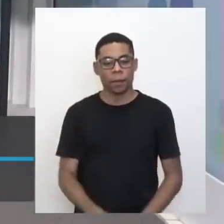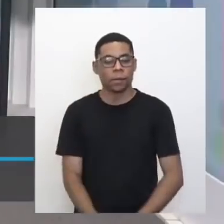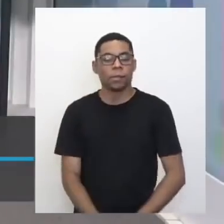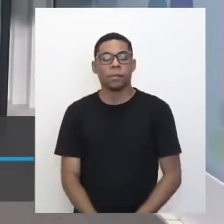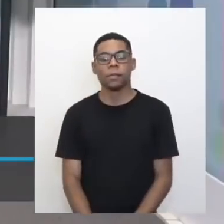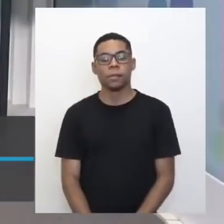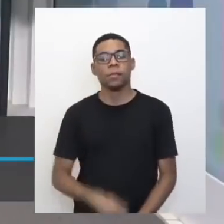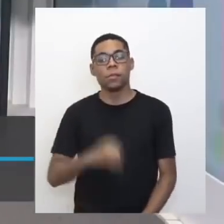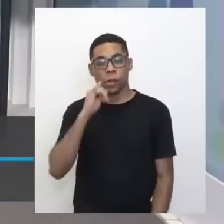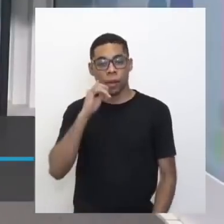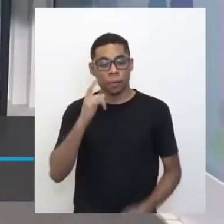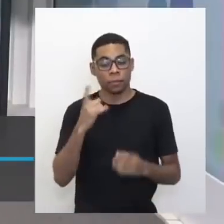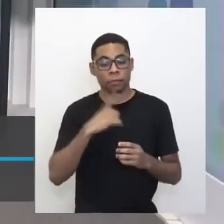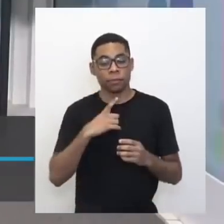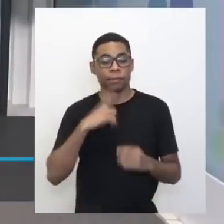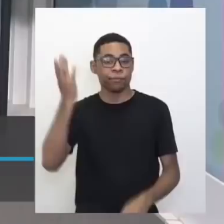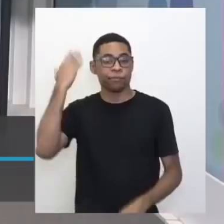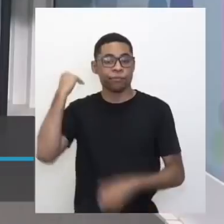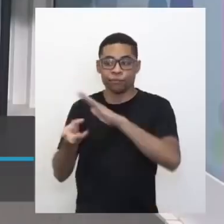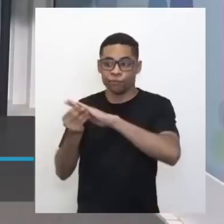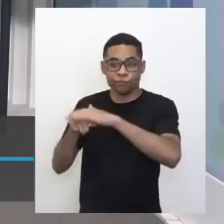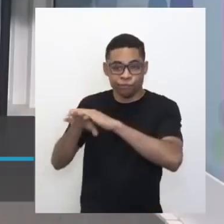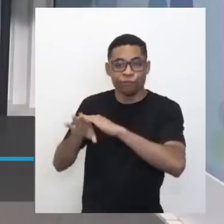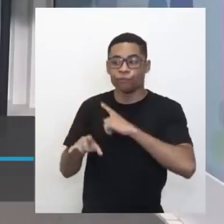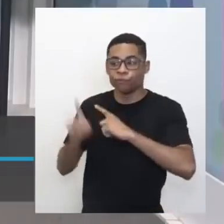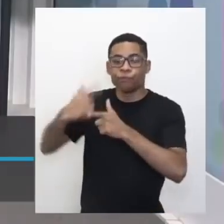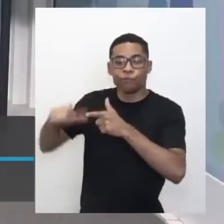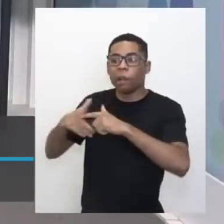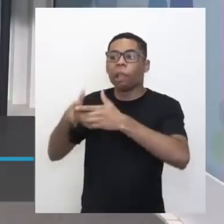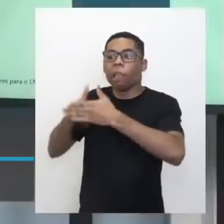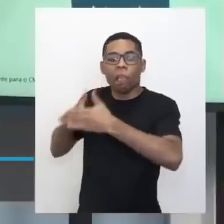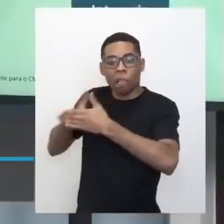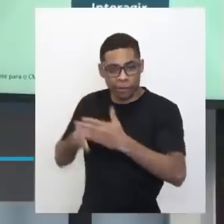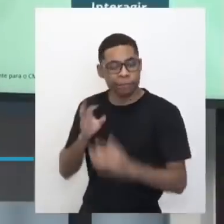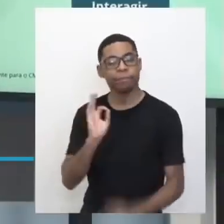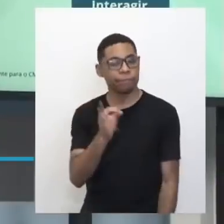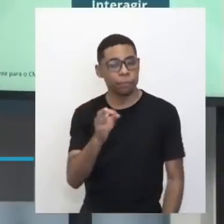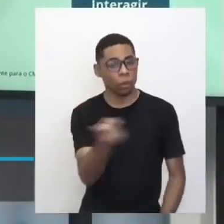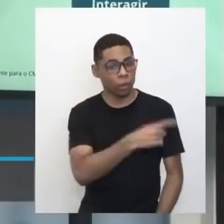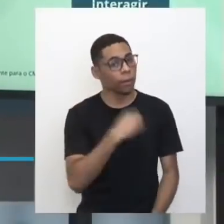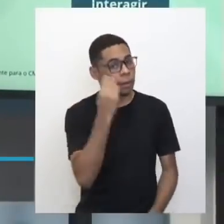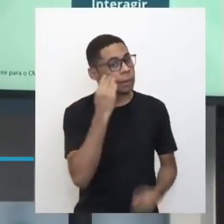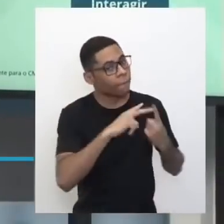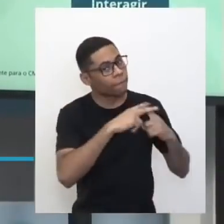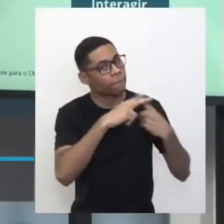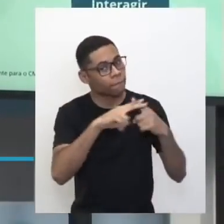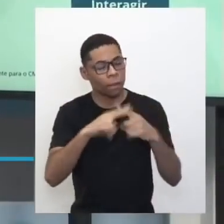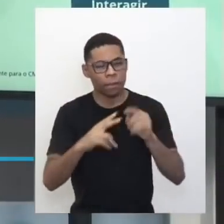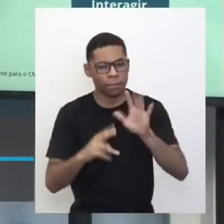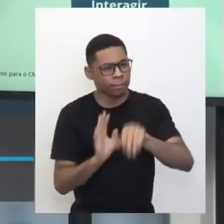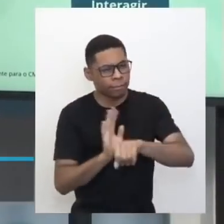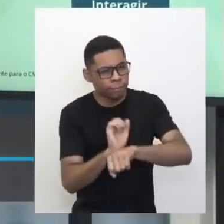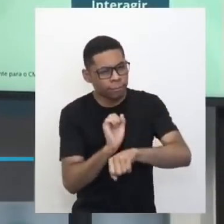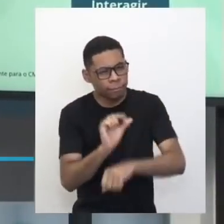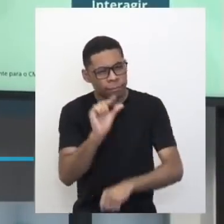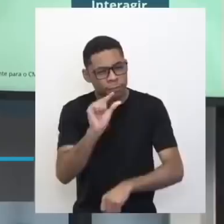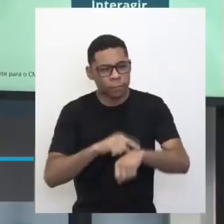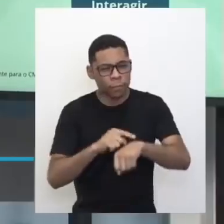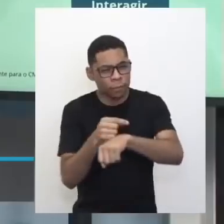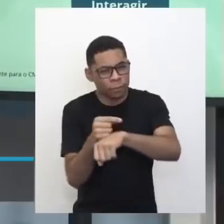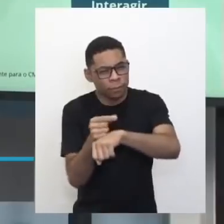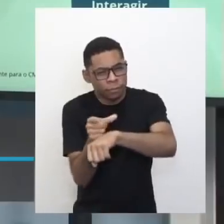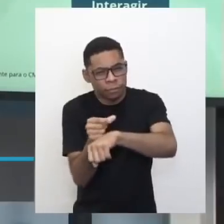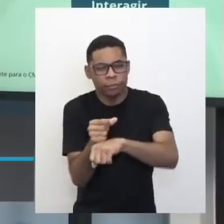a gente teve um probleminha no repositório, verdade, desde manhã a gente estava com esse probleminha técnico, ainda está sendo resolvido, mas é uma questão de tempo para isso ficar à